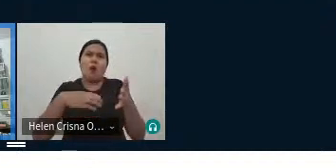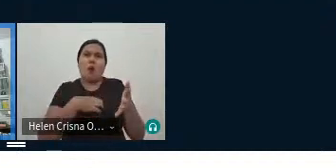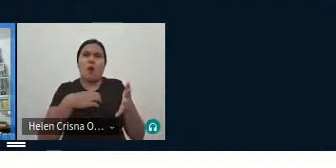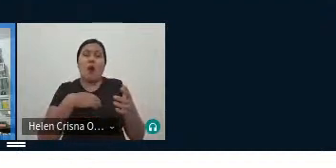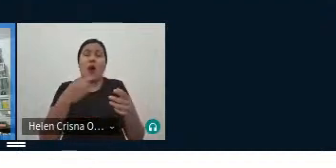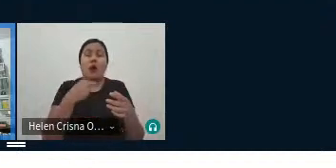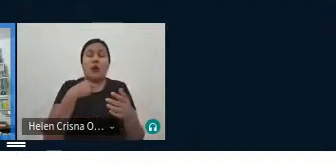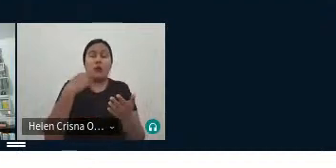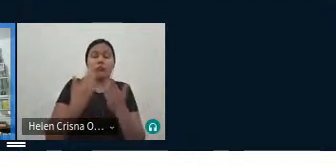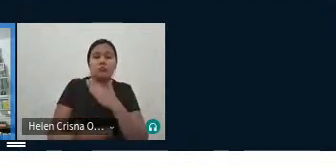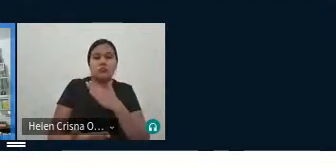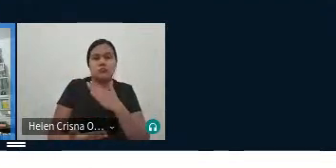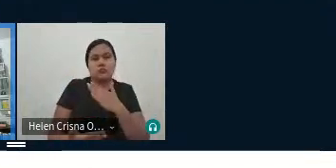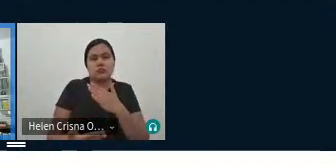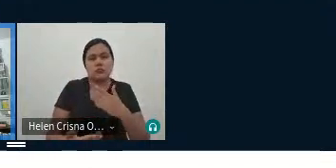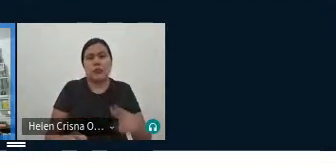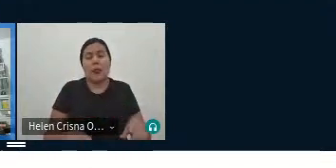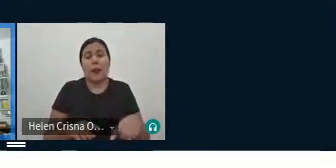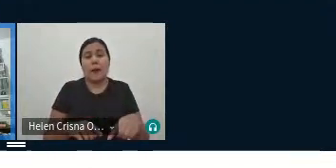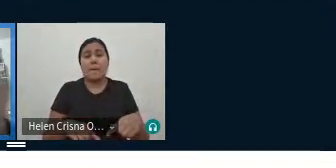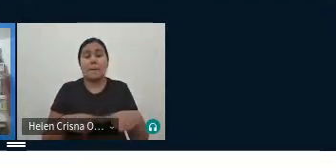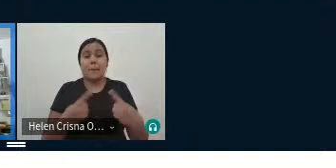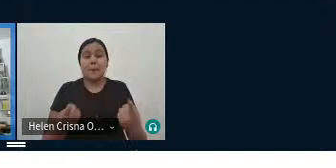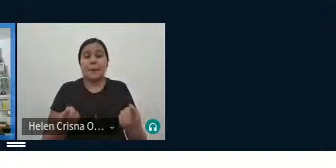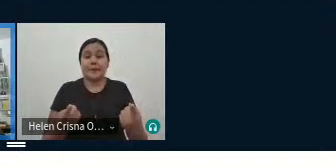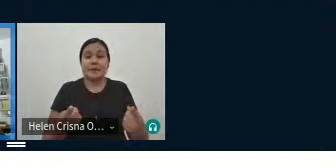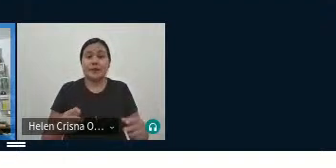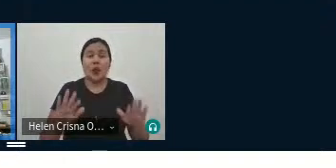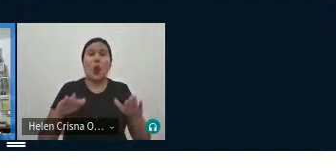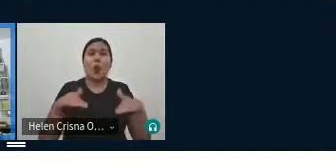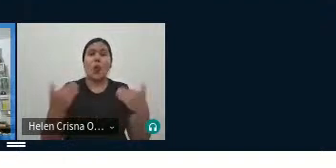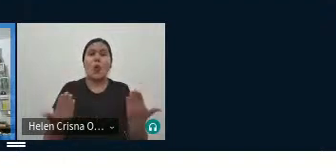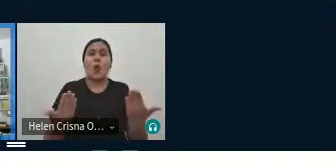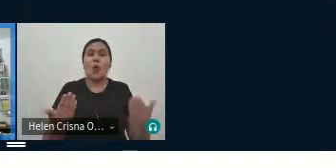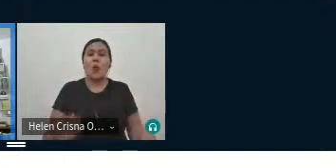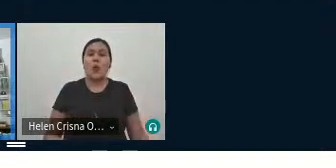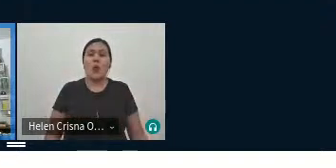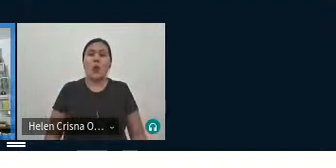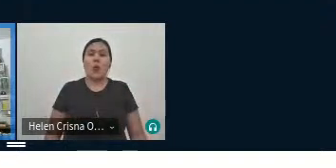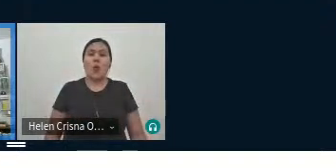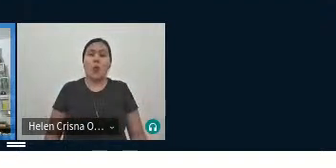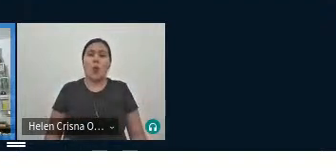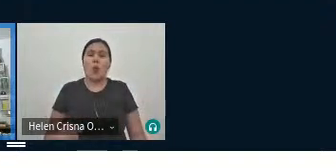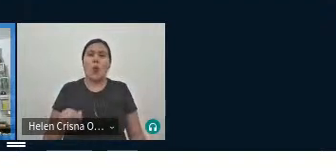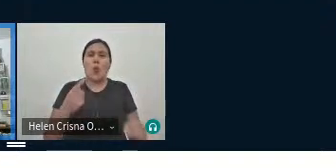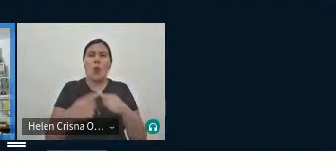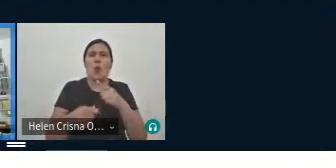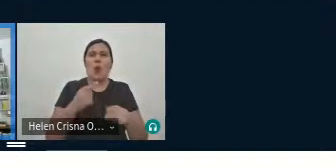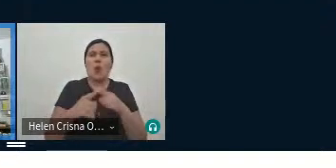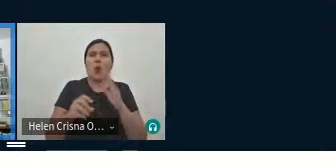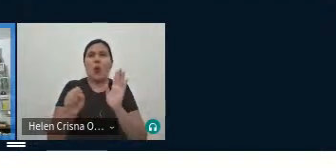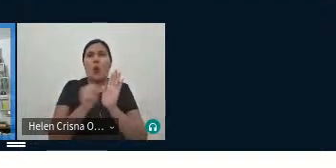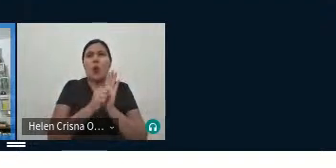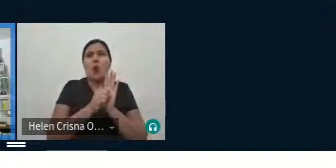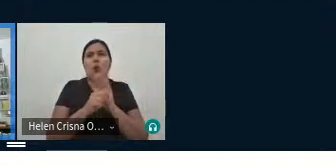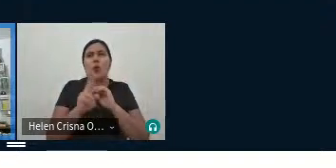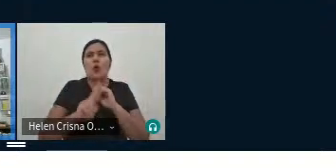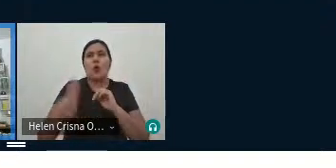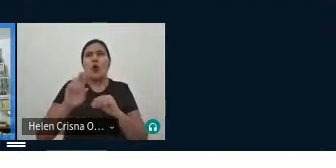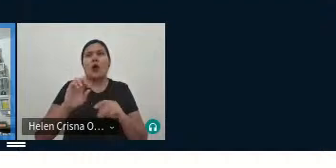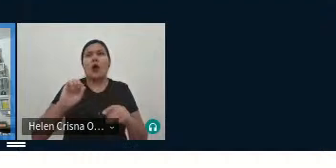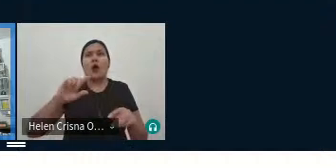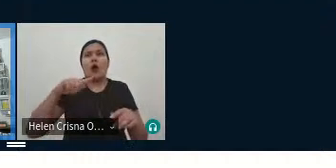perdidas. Porém, qual é o instrumento simbólico que eu vou utilizar lá na outra língua